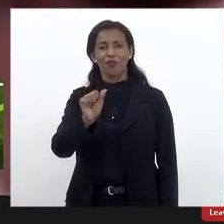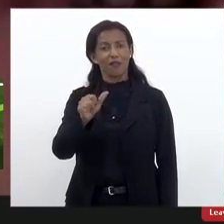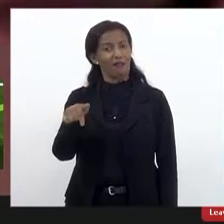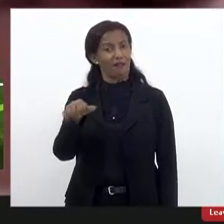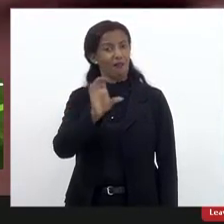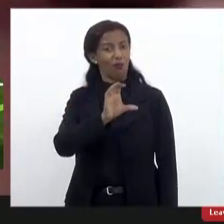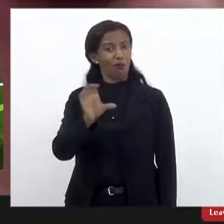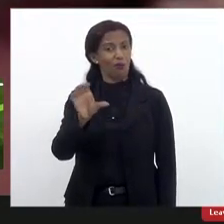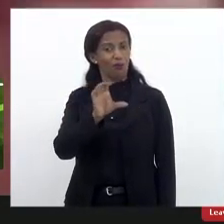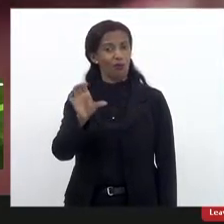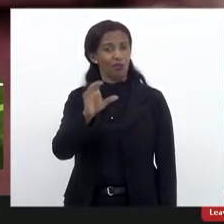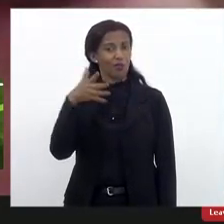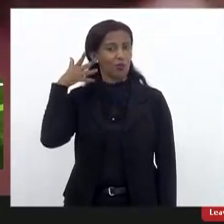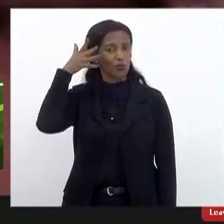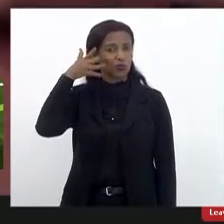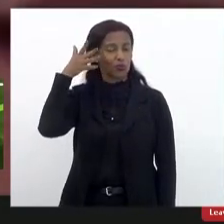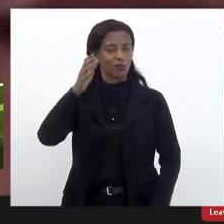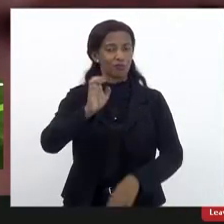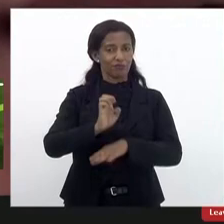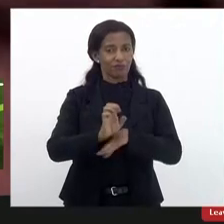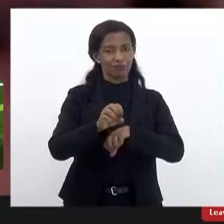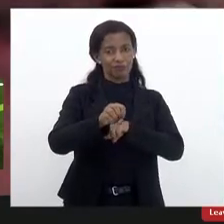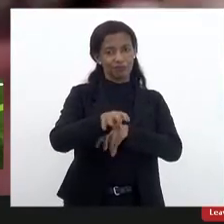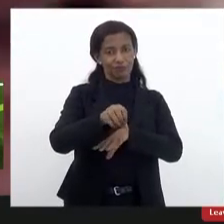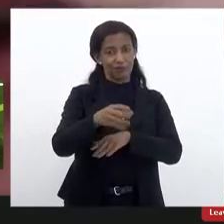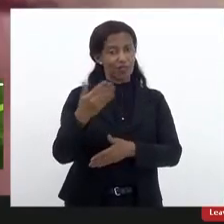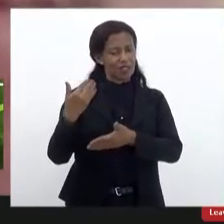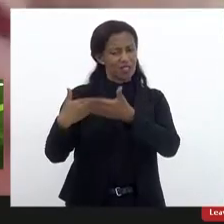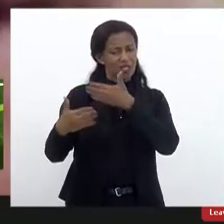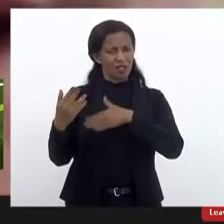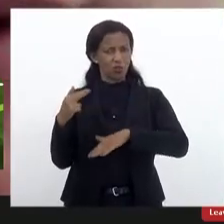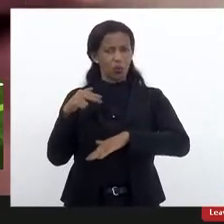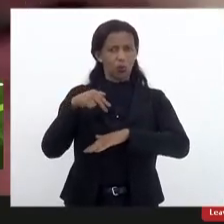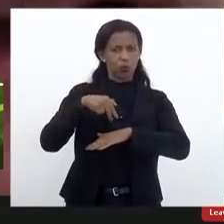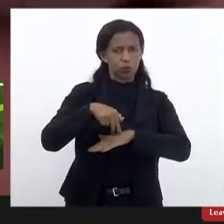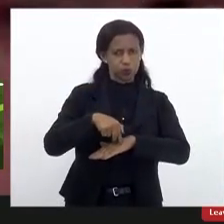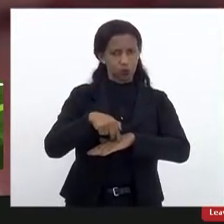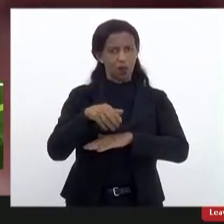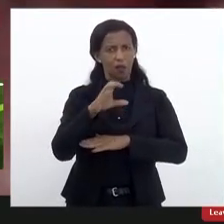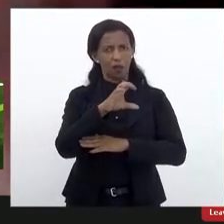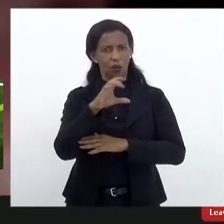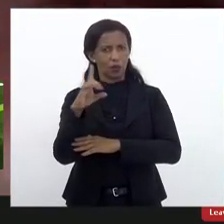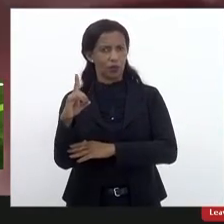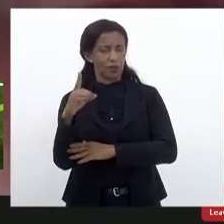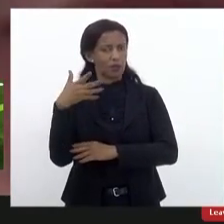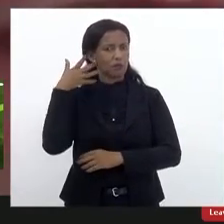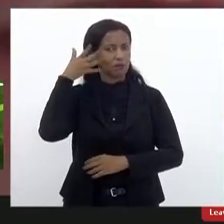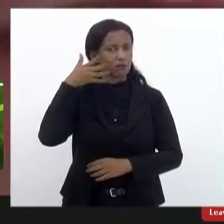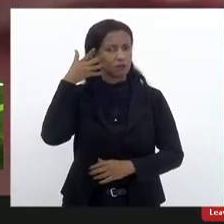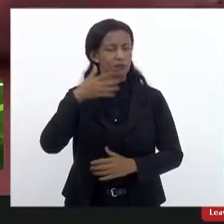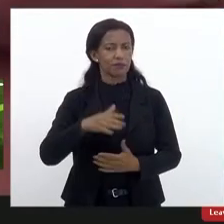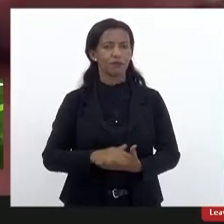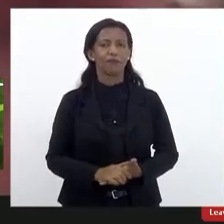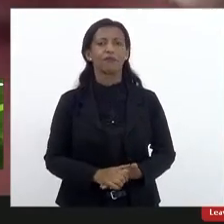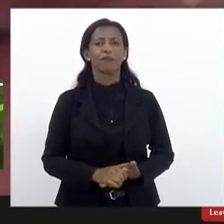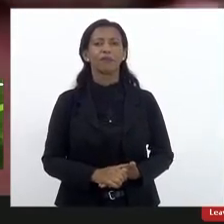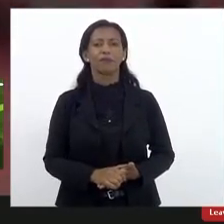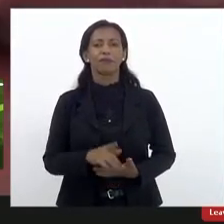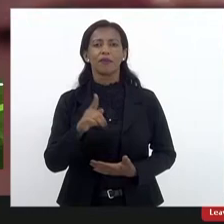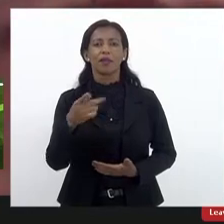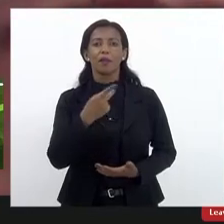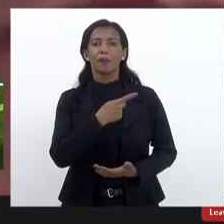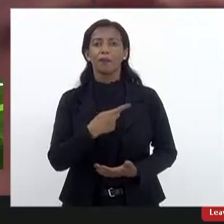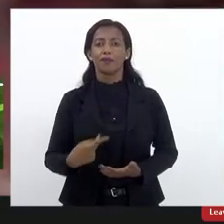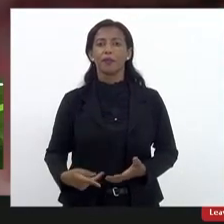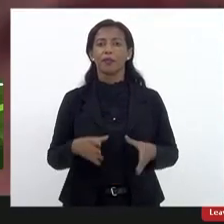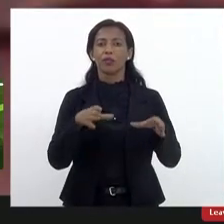do Fórum Estadual de Educação e que antes de assumir a coordenação do Fórum, ela era presidente